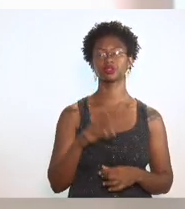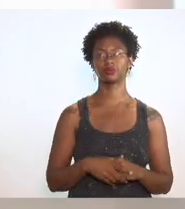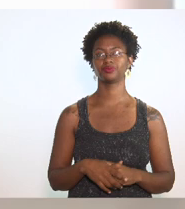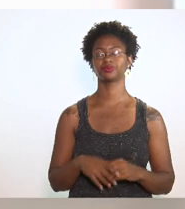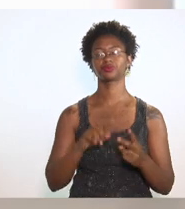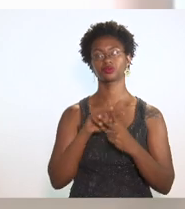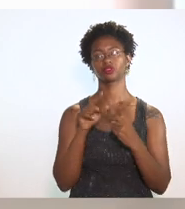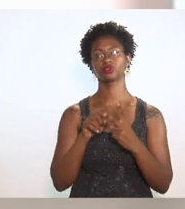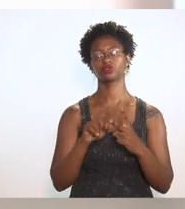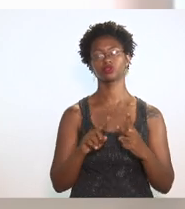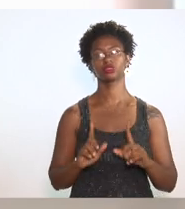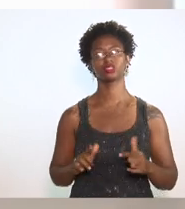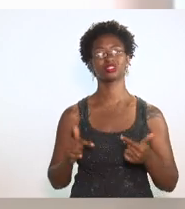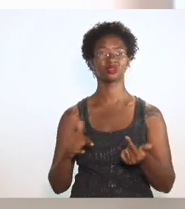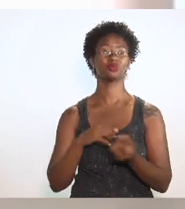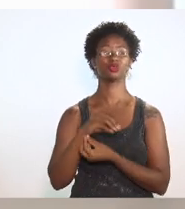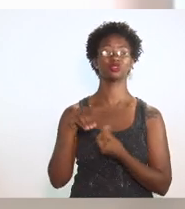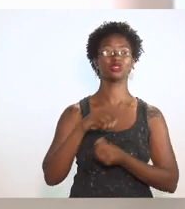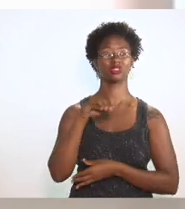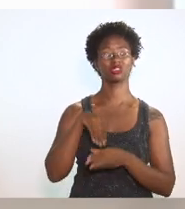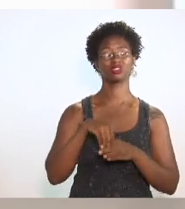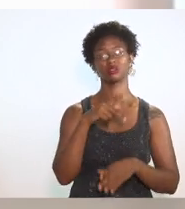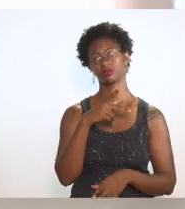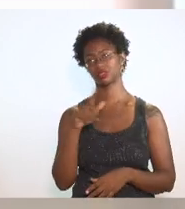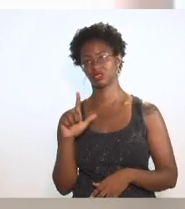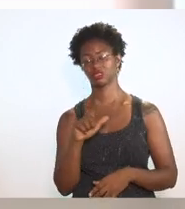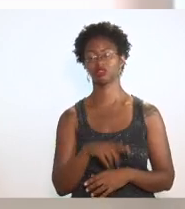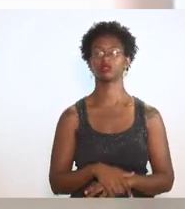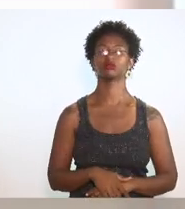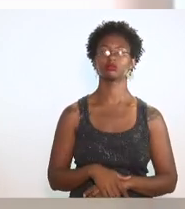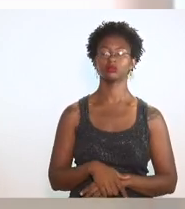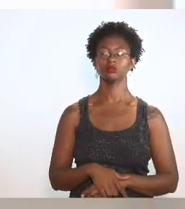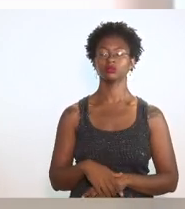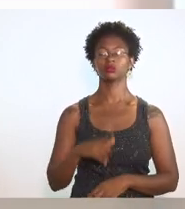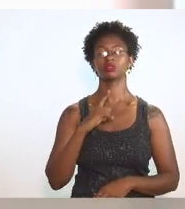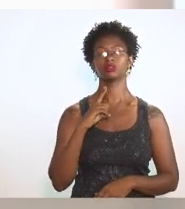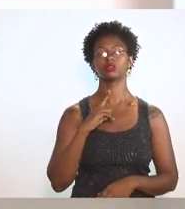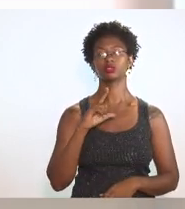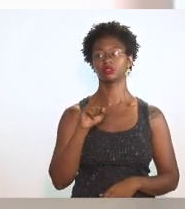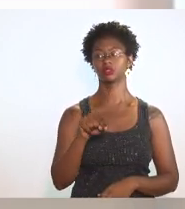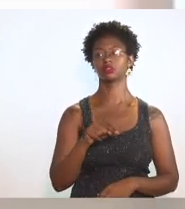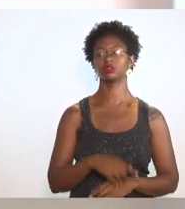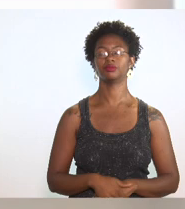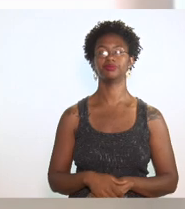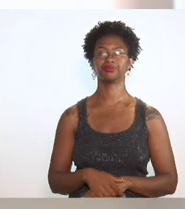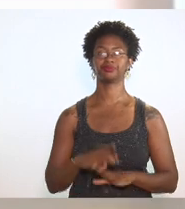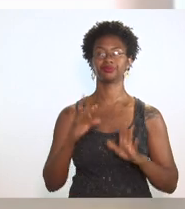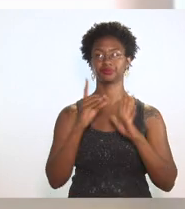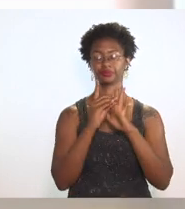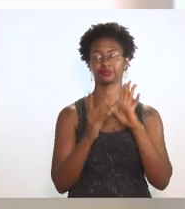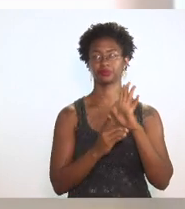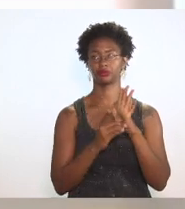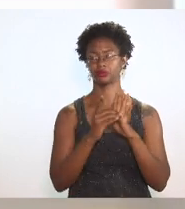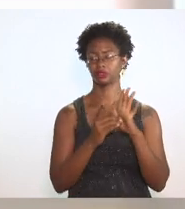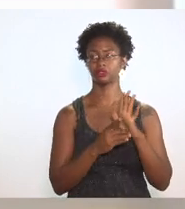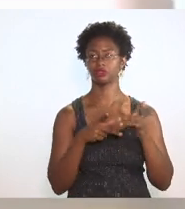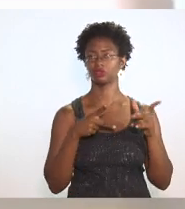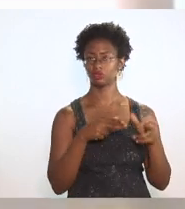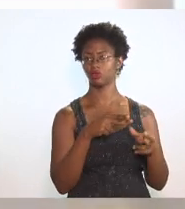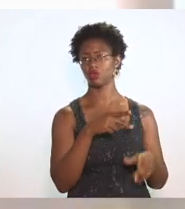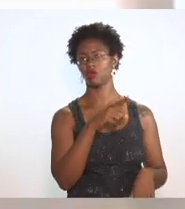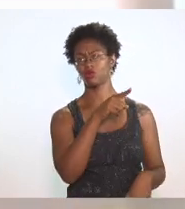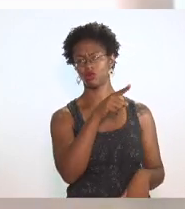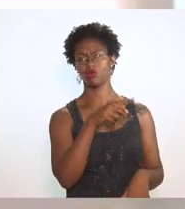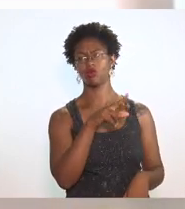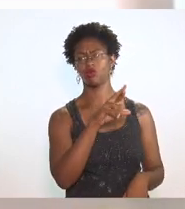atos normativos misturados no projeto de lei. Aqui a gente tem o decreto, que é, como o doutor Rodrigo já falou,